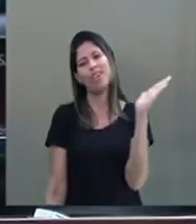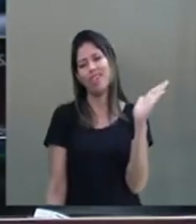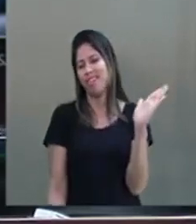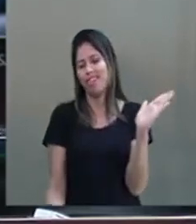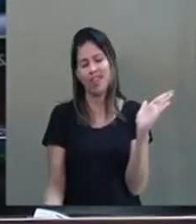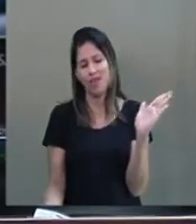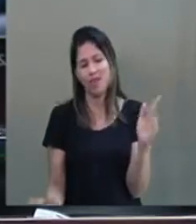Realidade. Realidade.